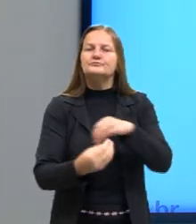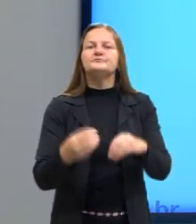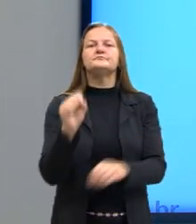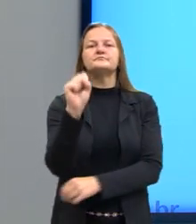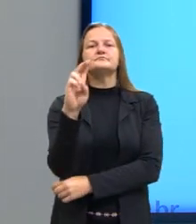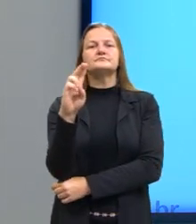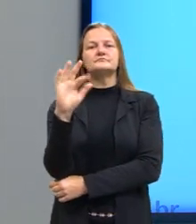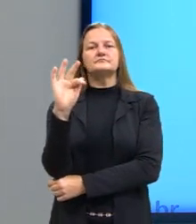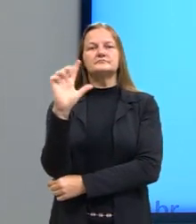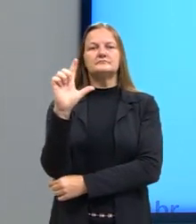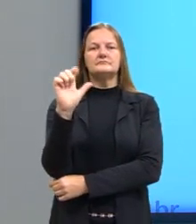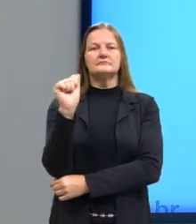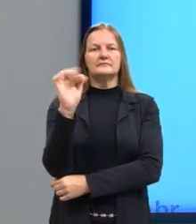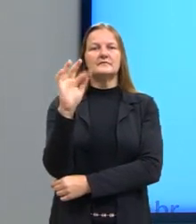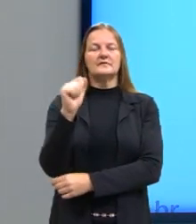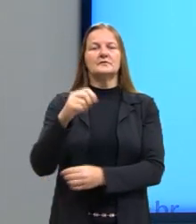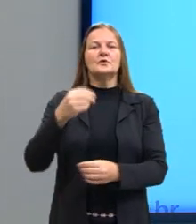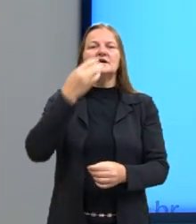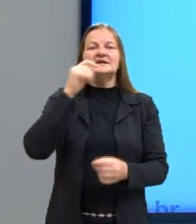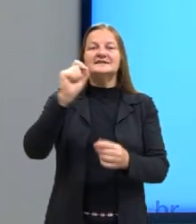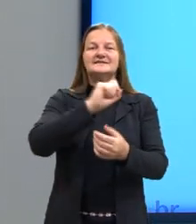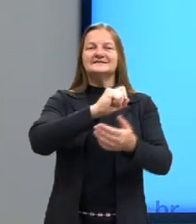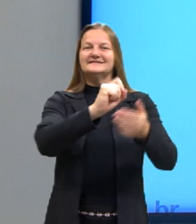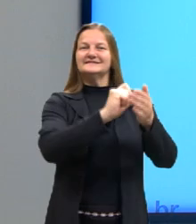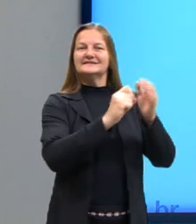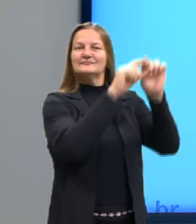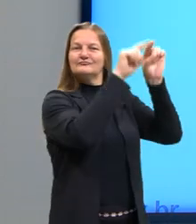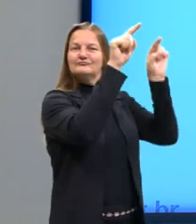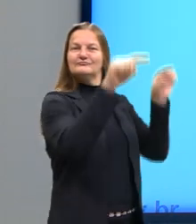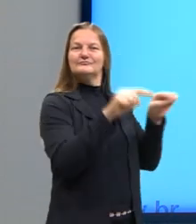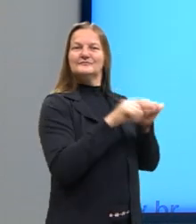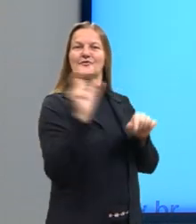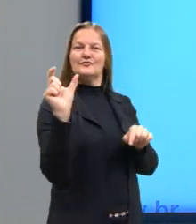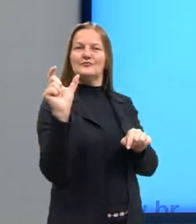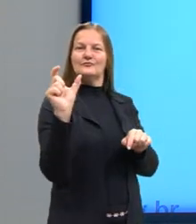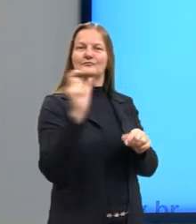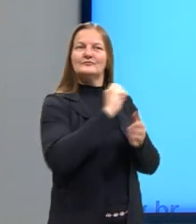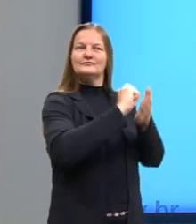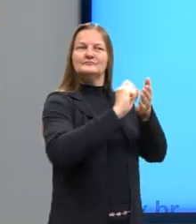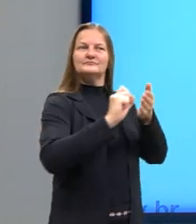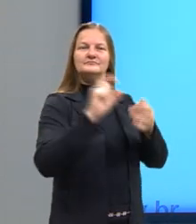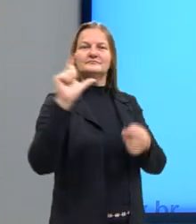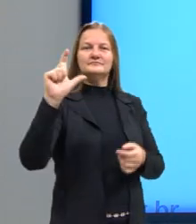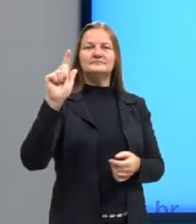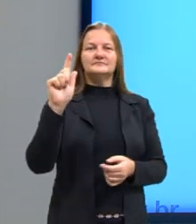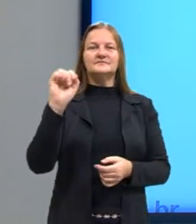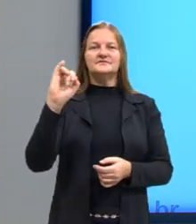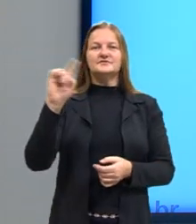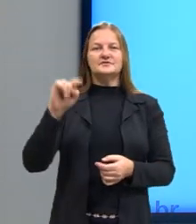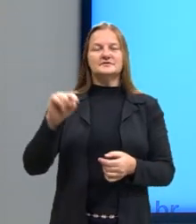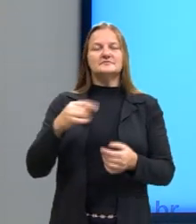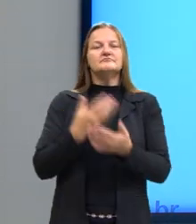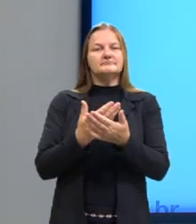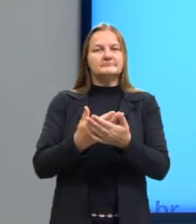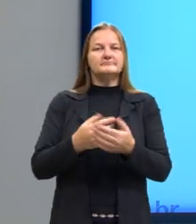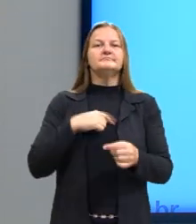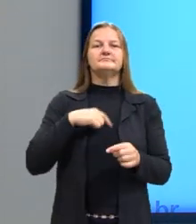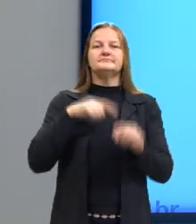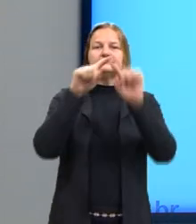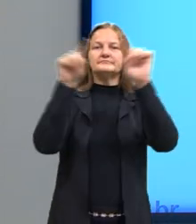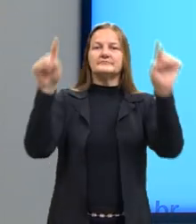cálcio é utilizado no giz, faz parte da composição do giz, desse giz que a gente utiliza em sala de aula, no quadro negro.